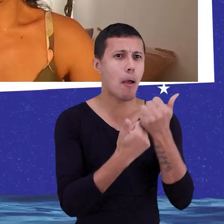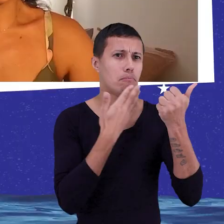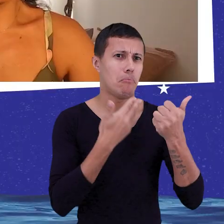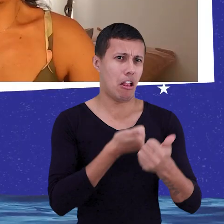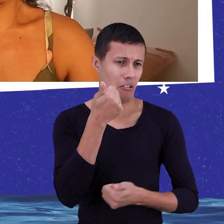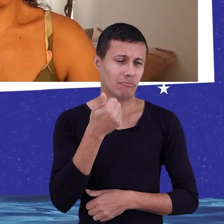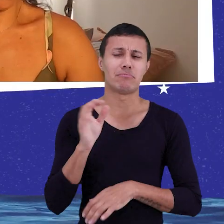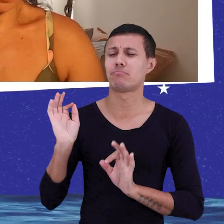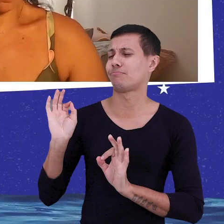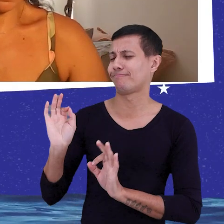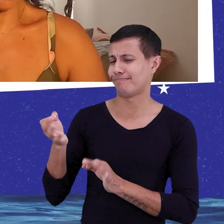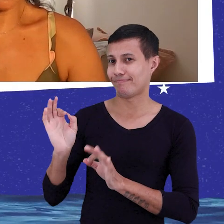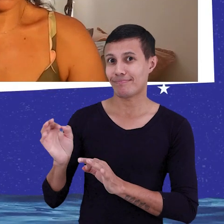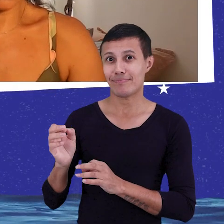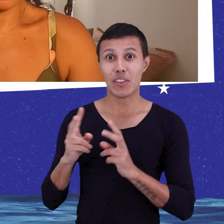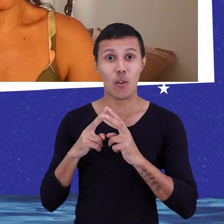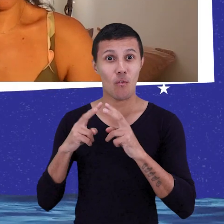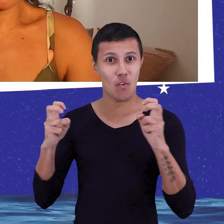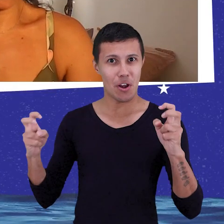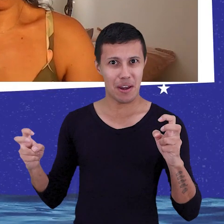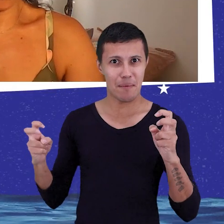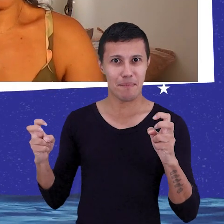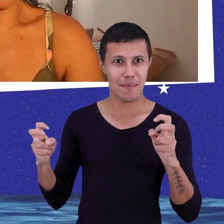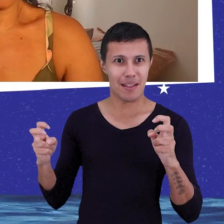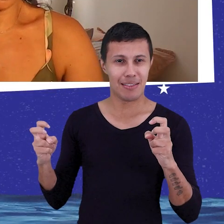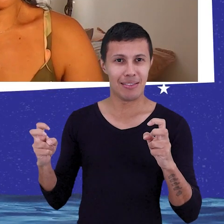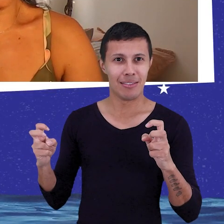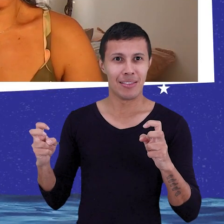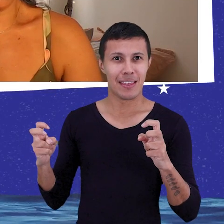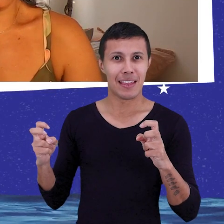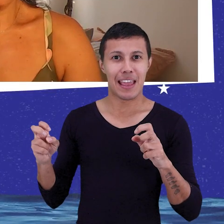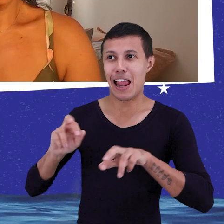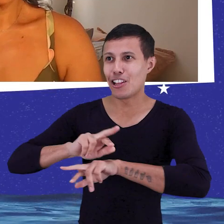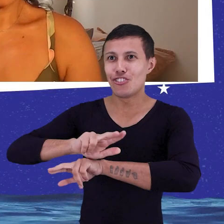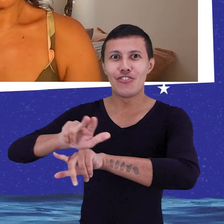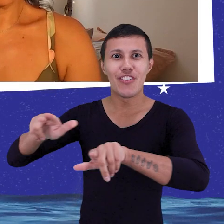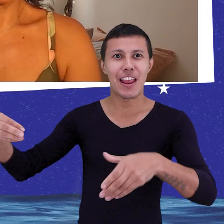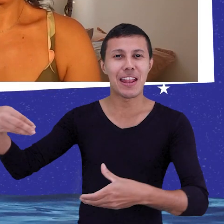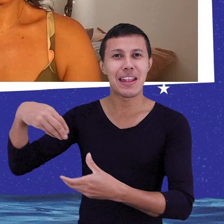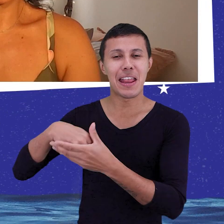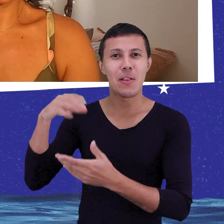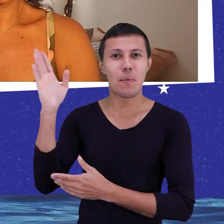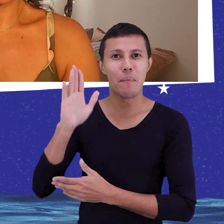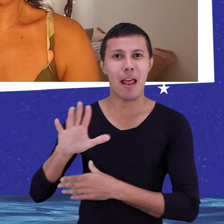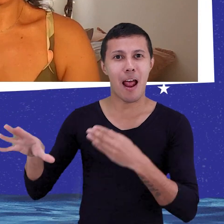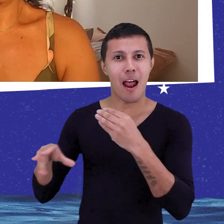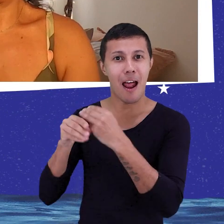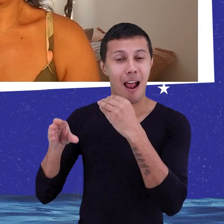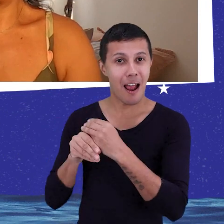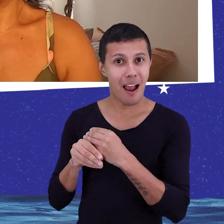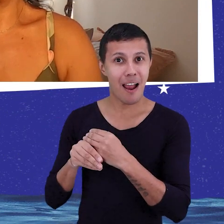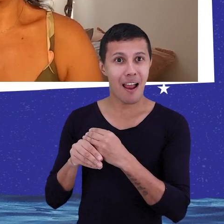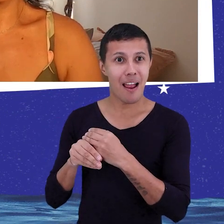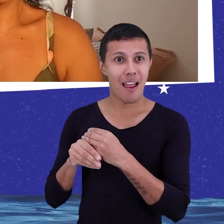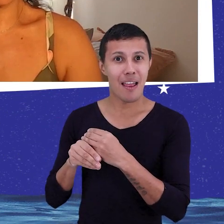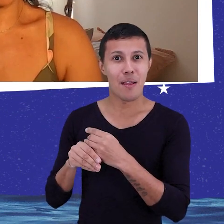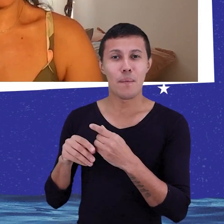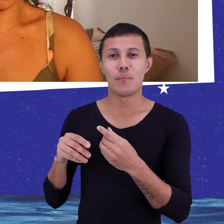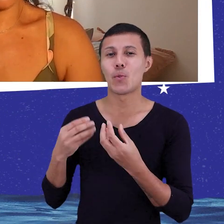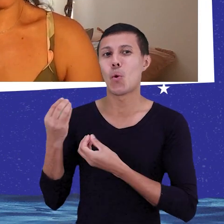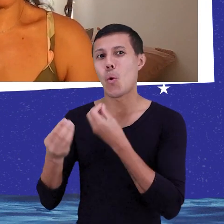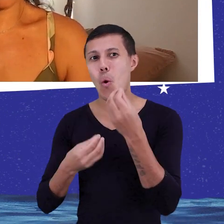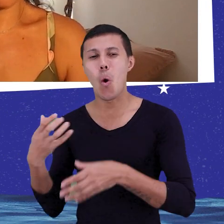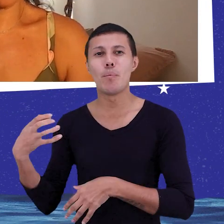melhor? É, porque Floripa, na verdade, é a cidade que mais composta no Brasil. Ah! A forma com que